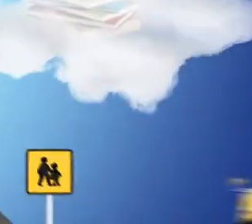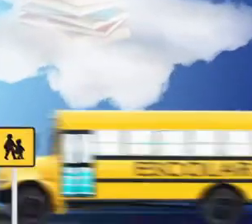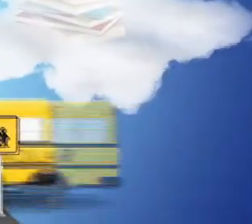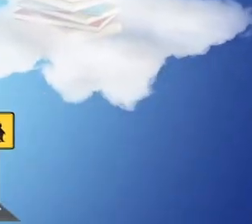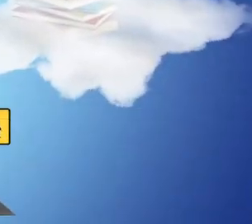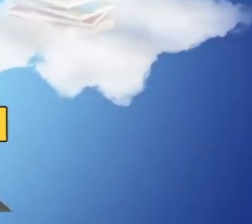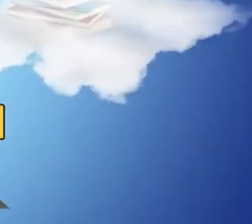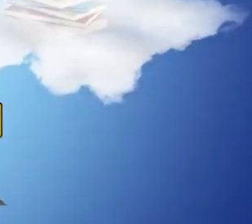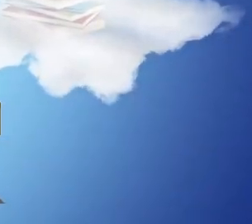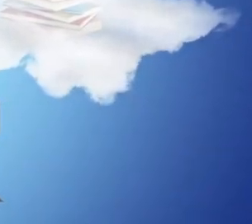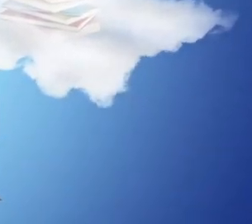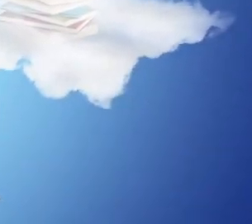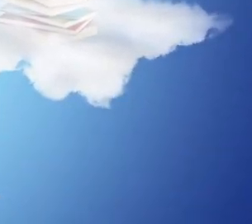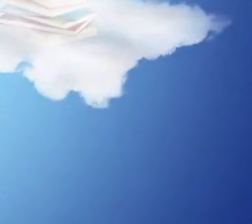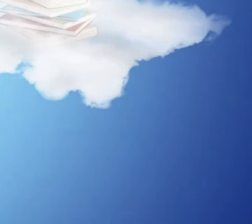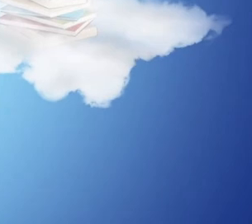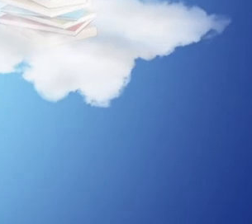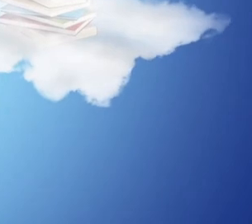Legenda Fábio Jr Laboratório